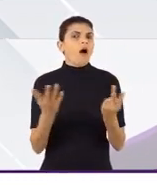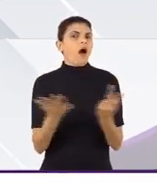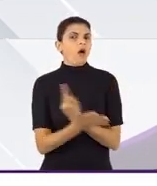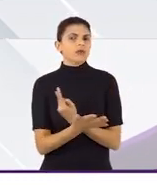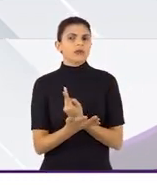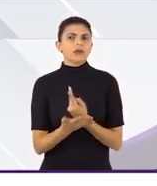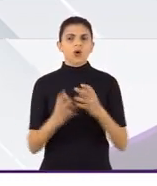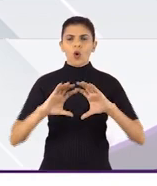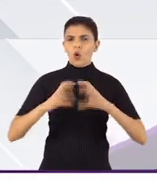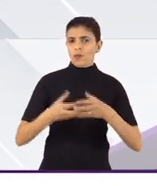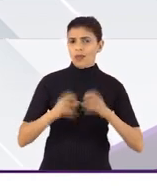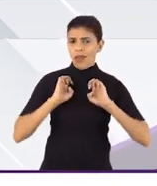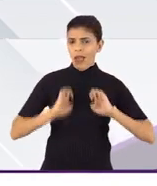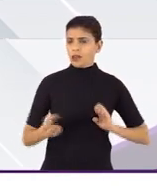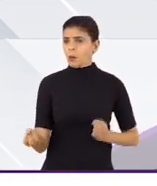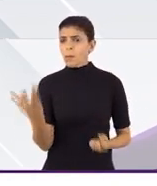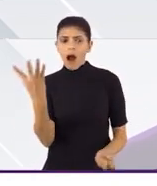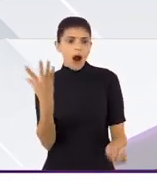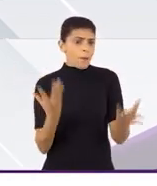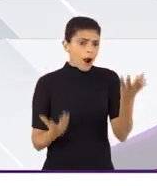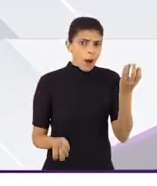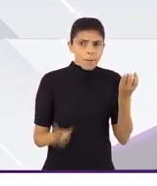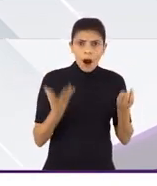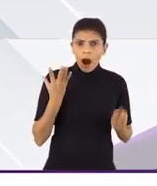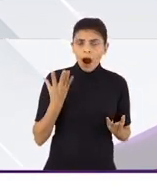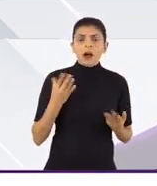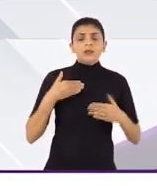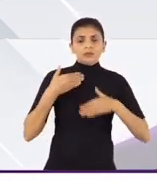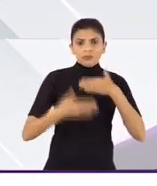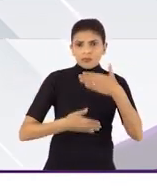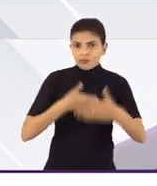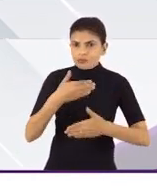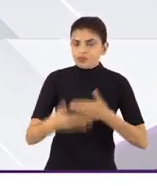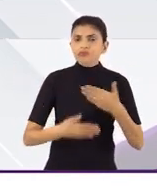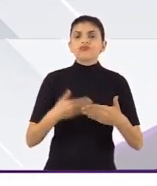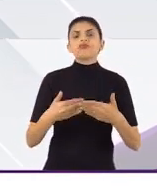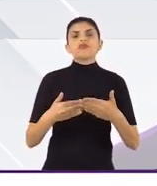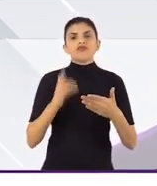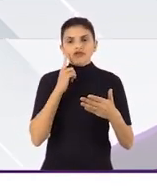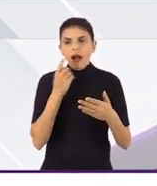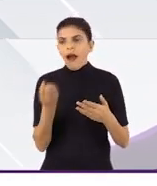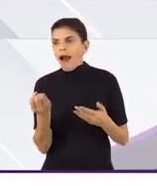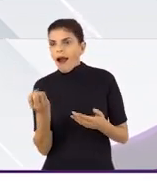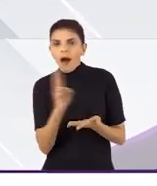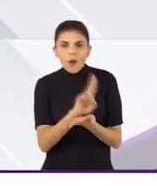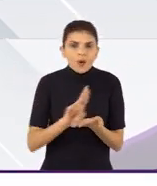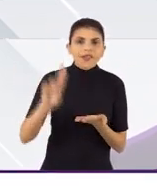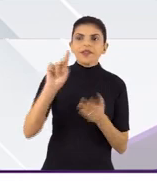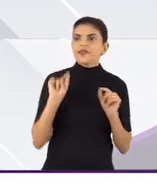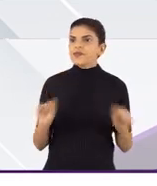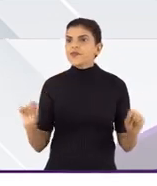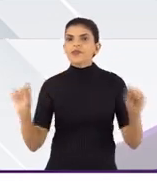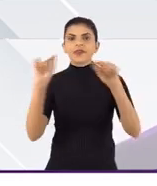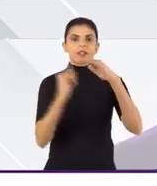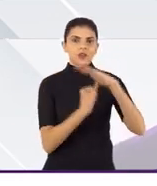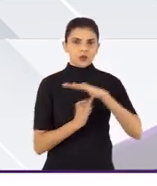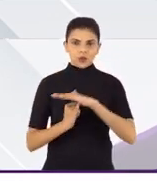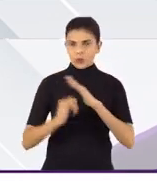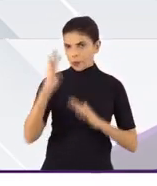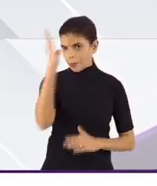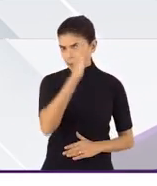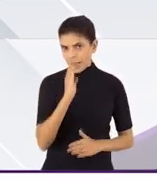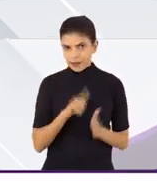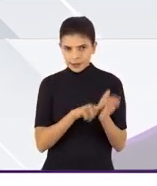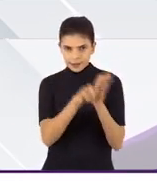então, de comitês de ética em pesquisa que começam a ser criados, pouco a pouco, em todas as